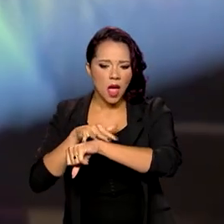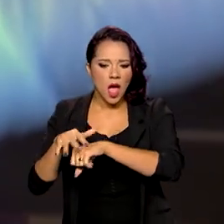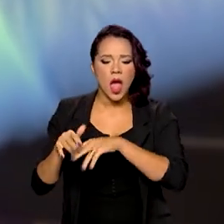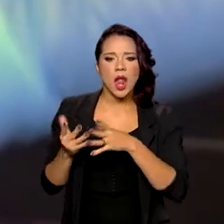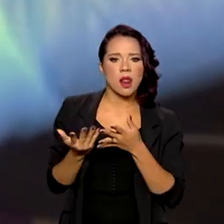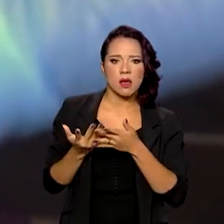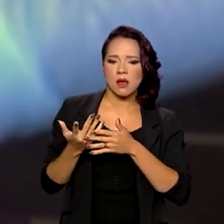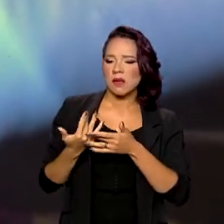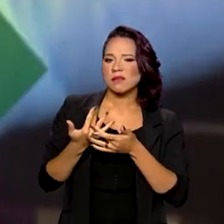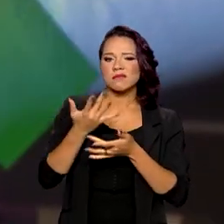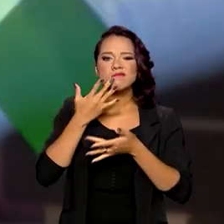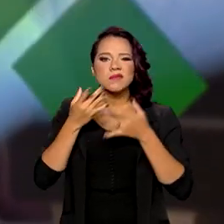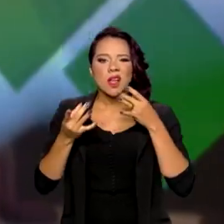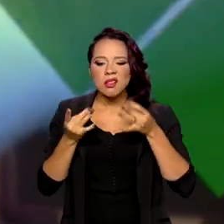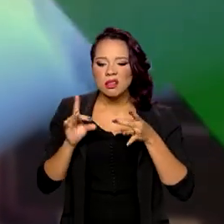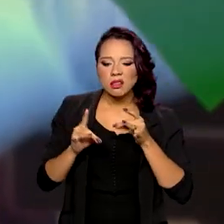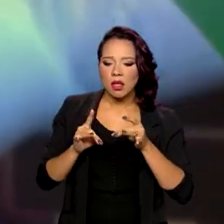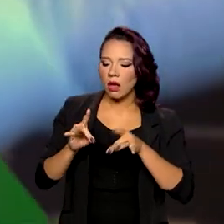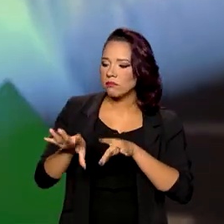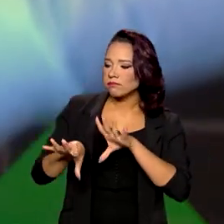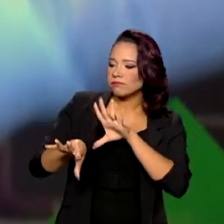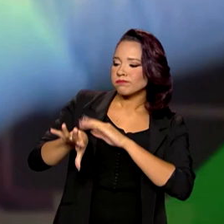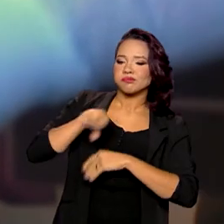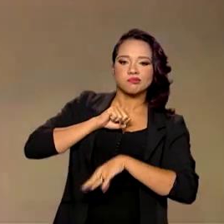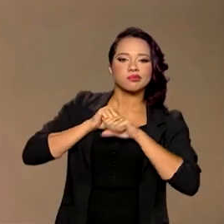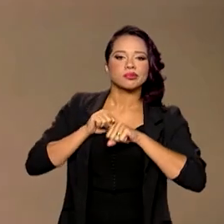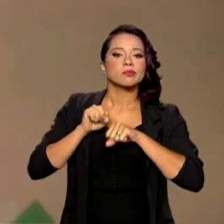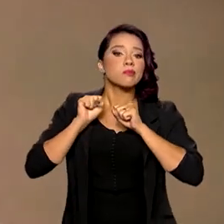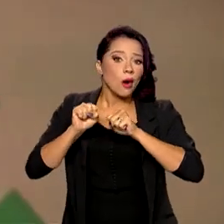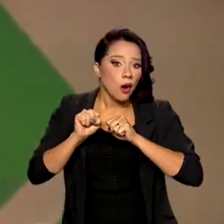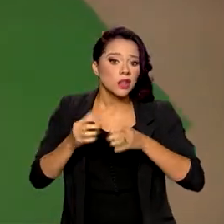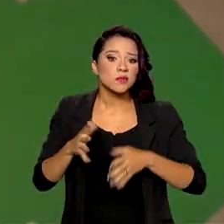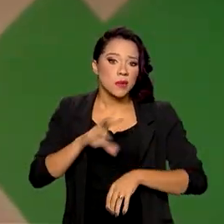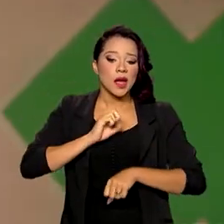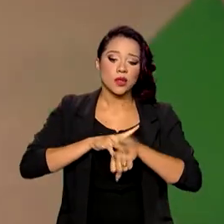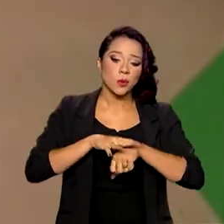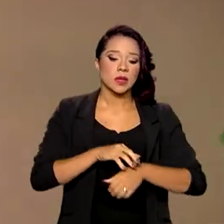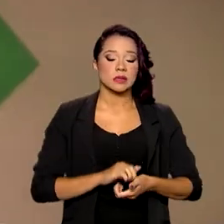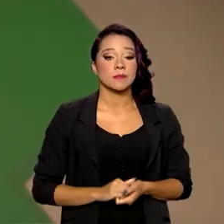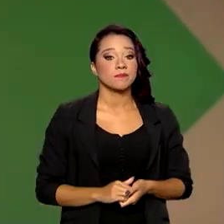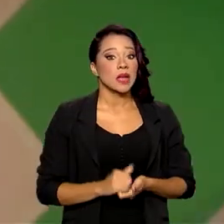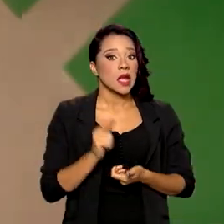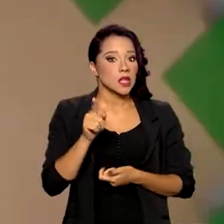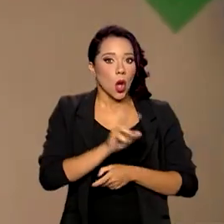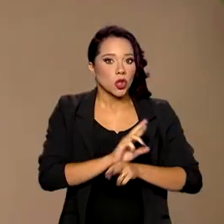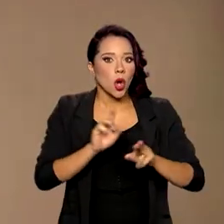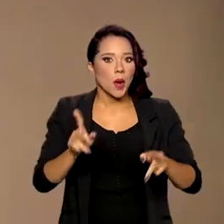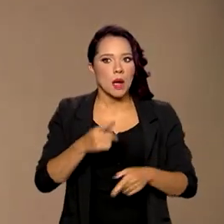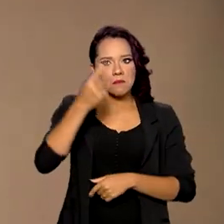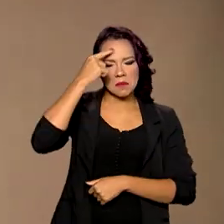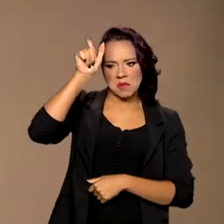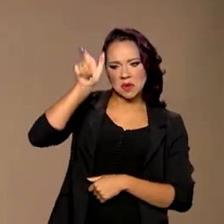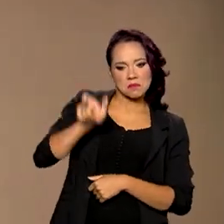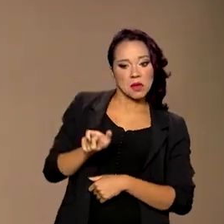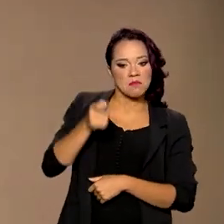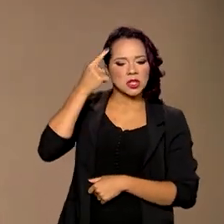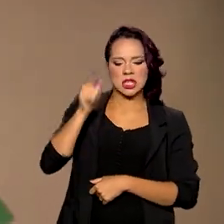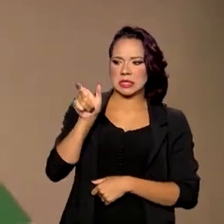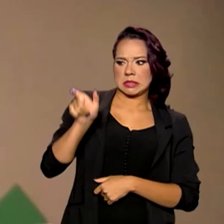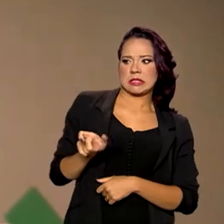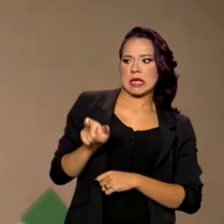mucosa a mucosa, pode adquirir a doença. Temos que deixar bem claro que não é para se estigmatizar